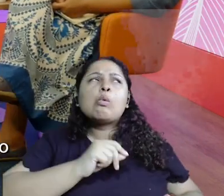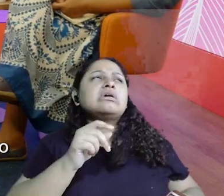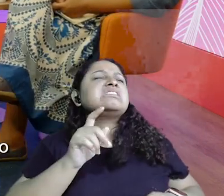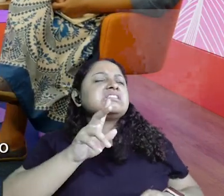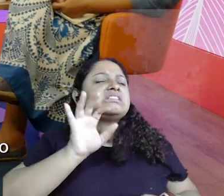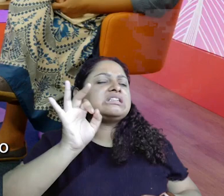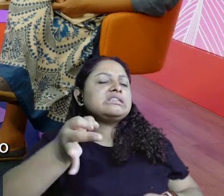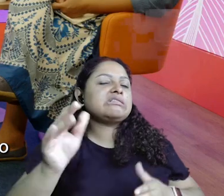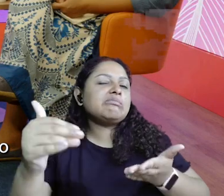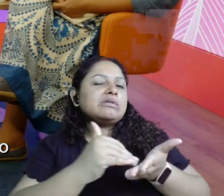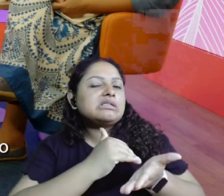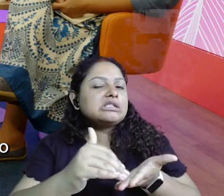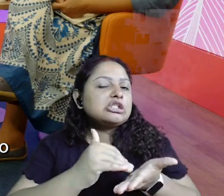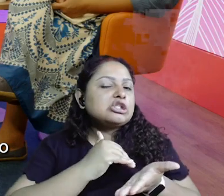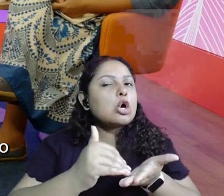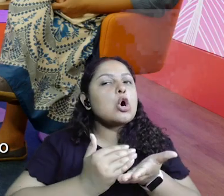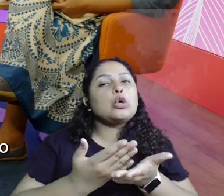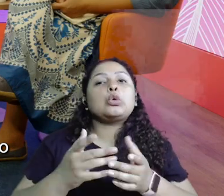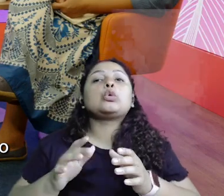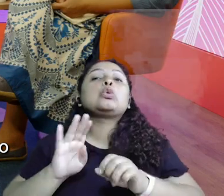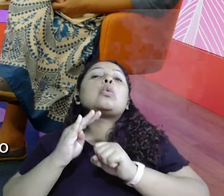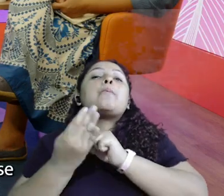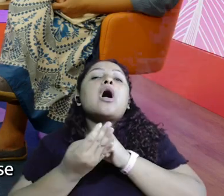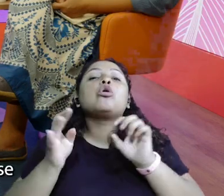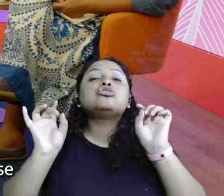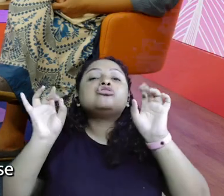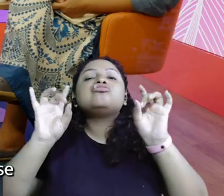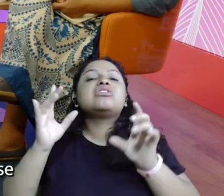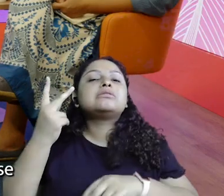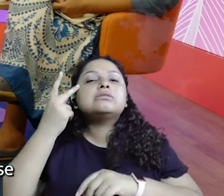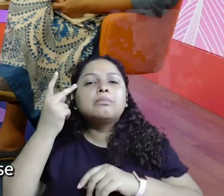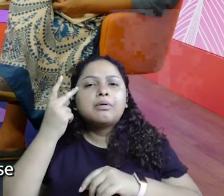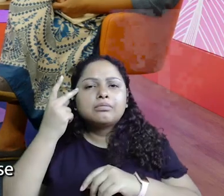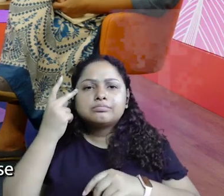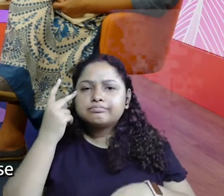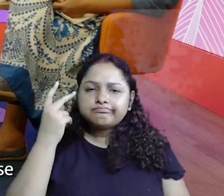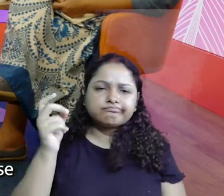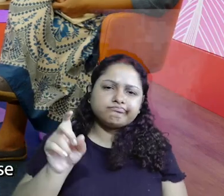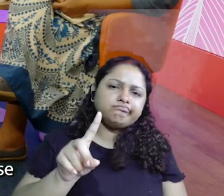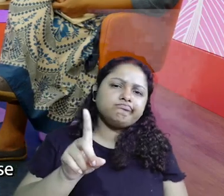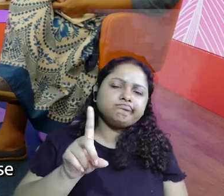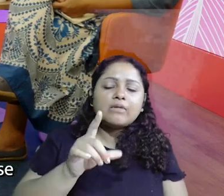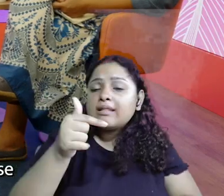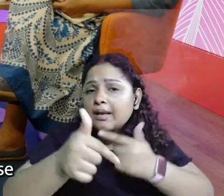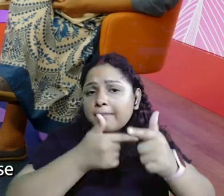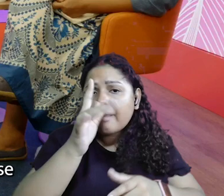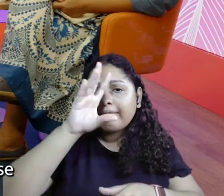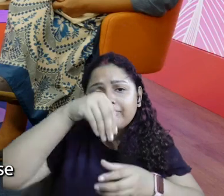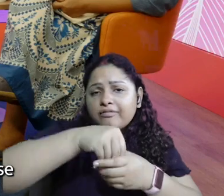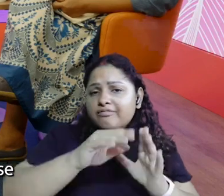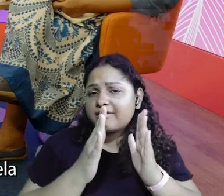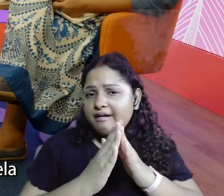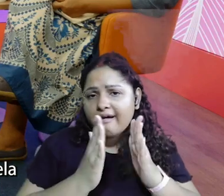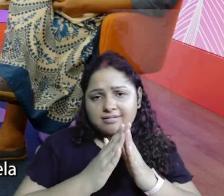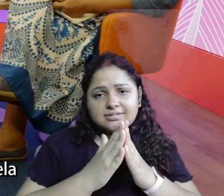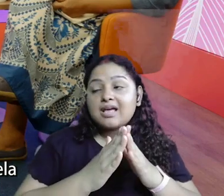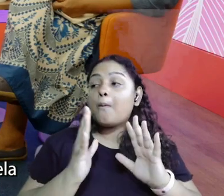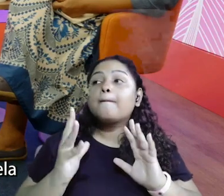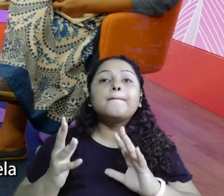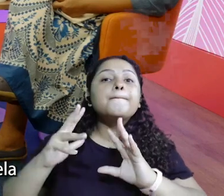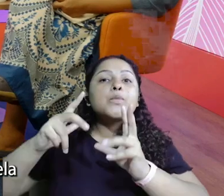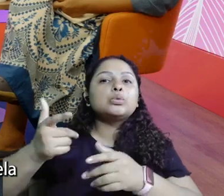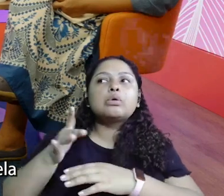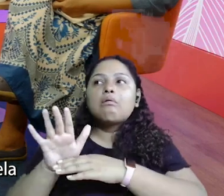deve ter um escritório no bairro mais chique de São Paulo. Gente, ela trabalha na casa dela. Ela transforma o mundo, ela causa esse impacto